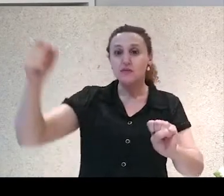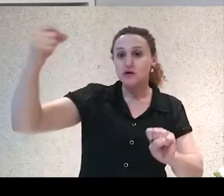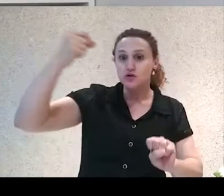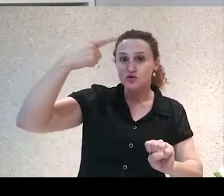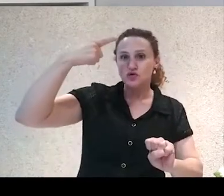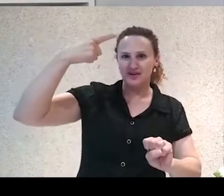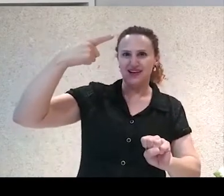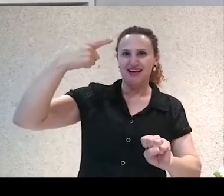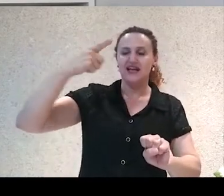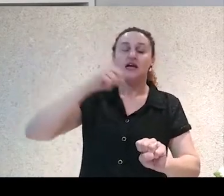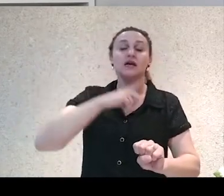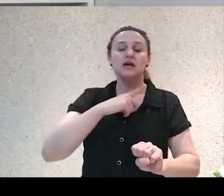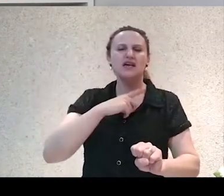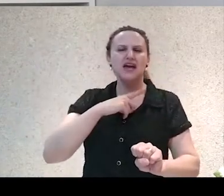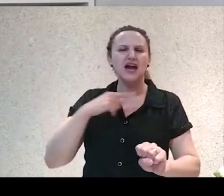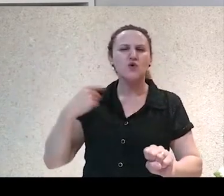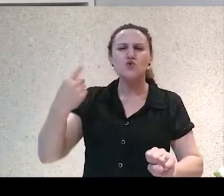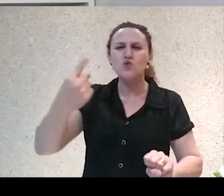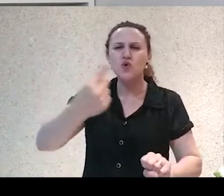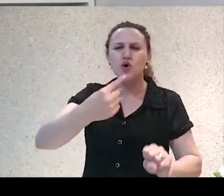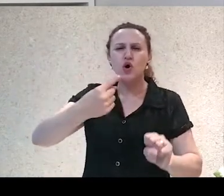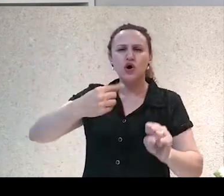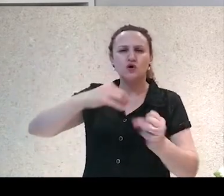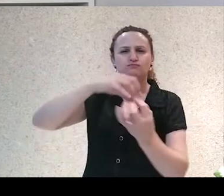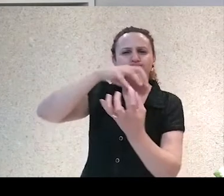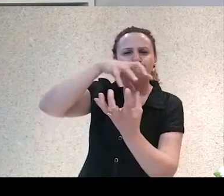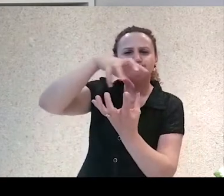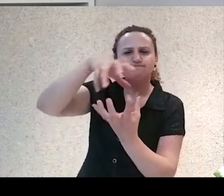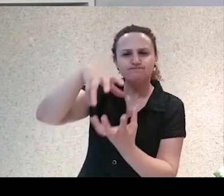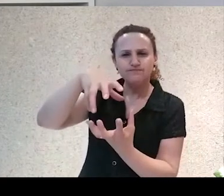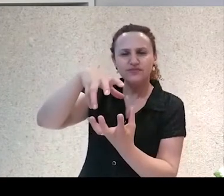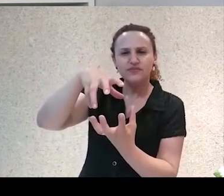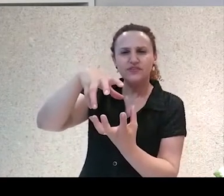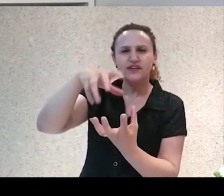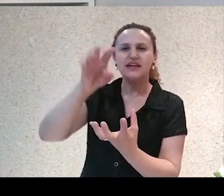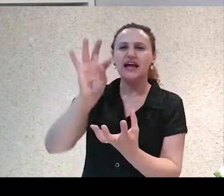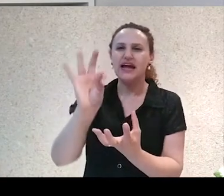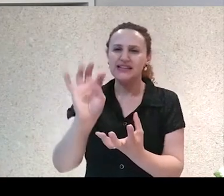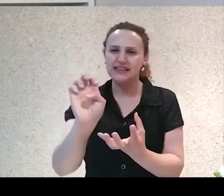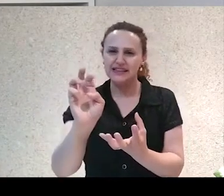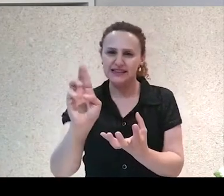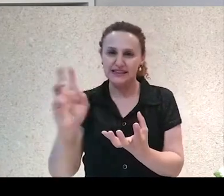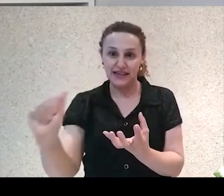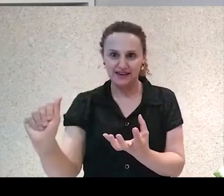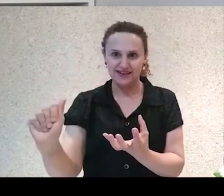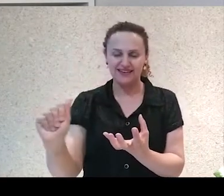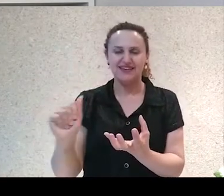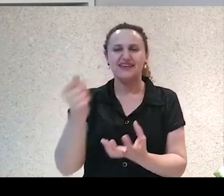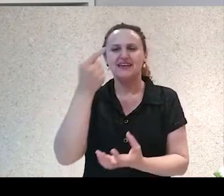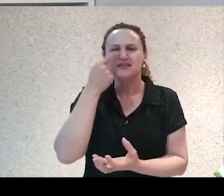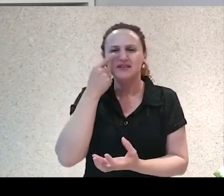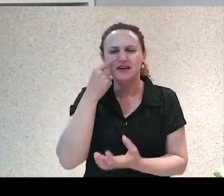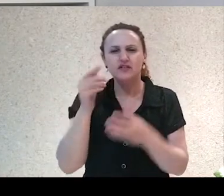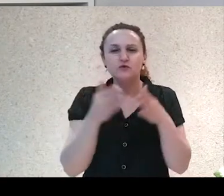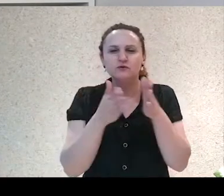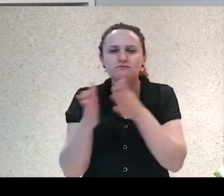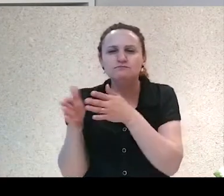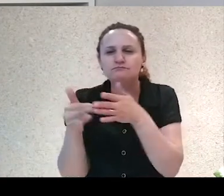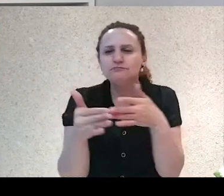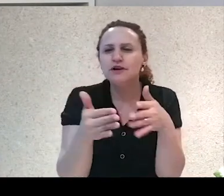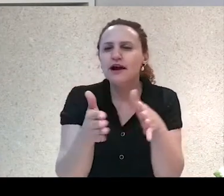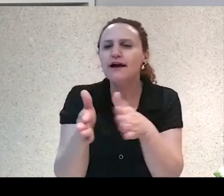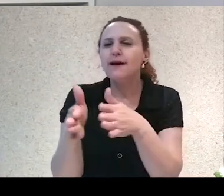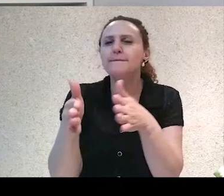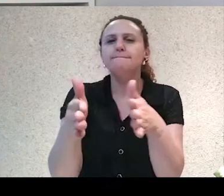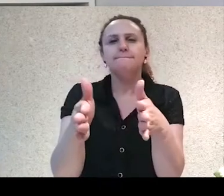que é o nosso mundo, o mundo que nós, como sapiens, conquistamos. E é interessante a gente ver quais são os caminhos que fizeram que a